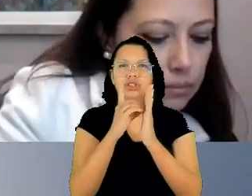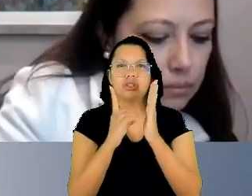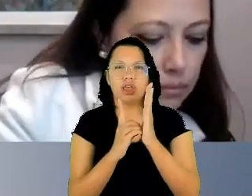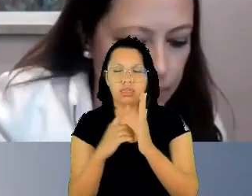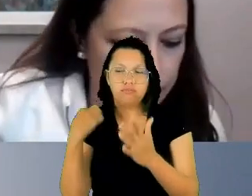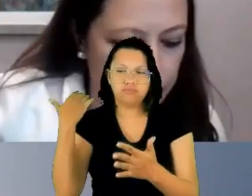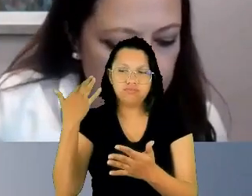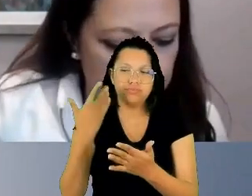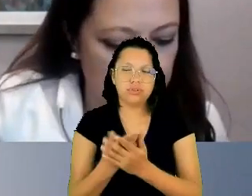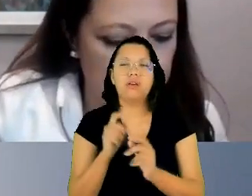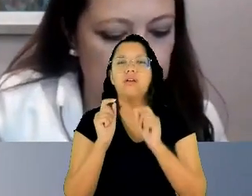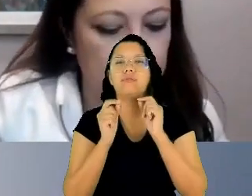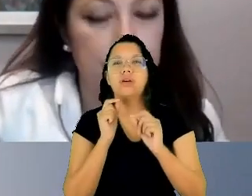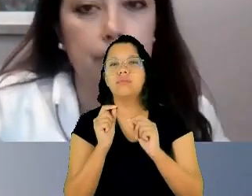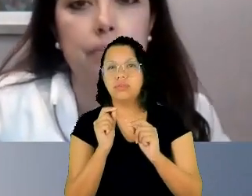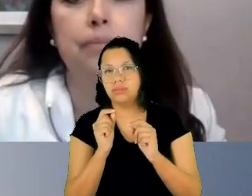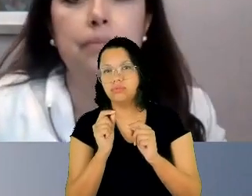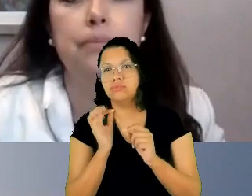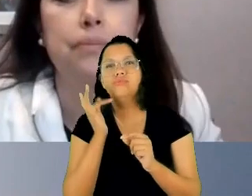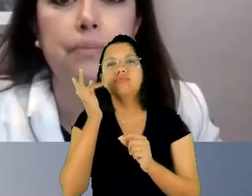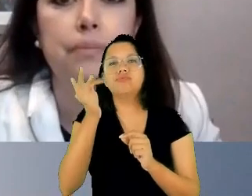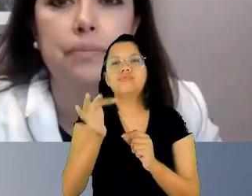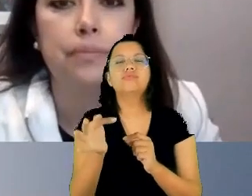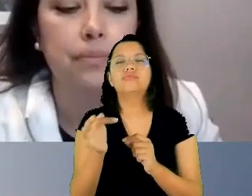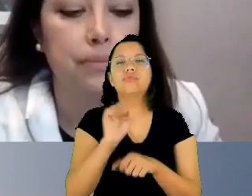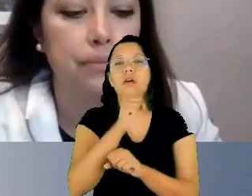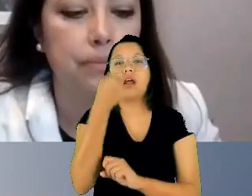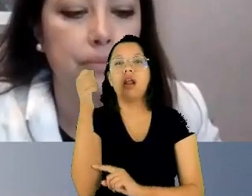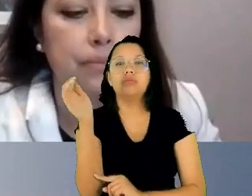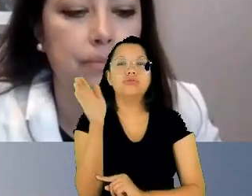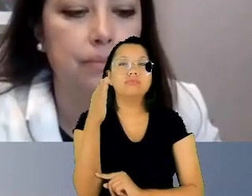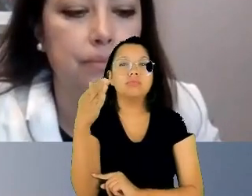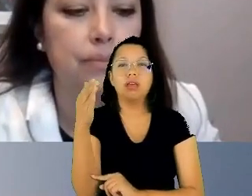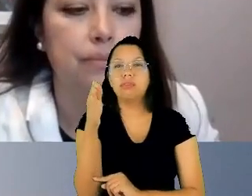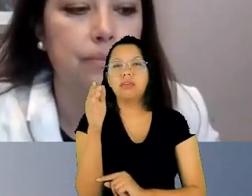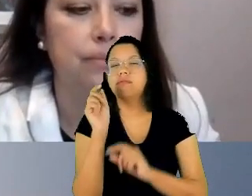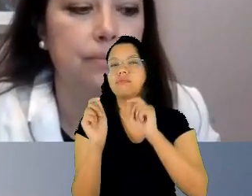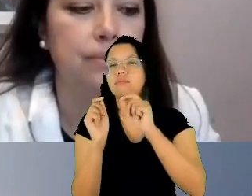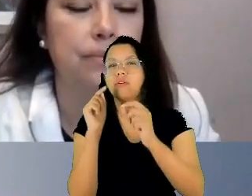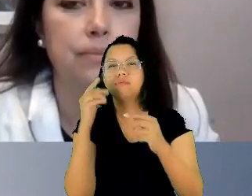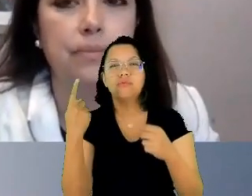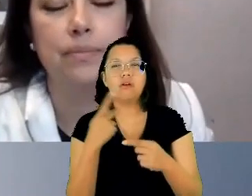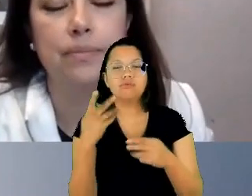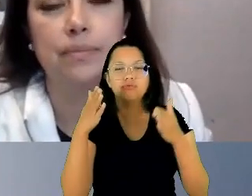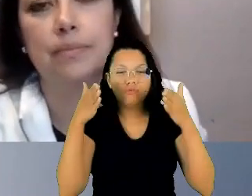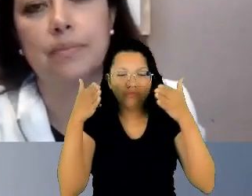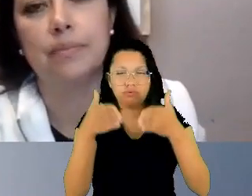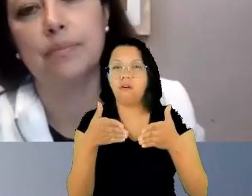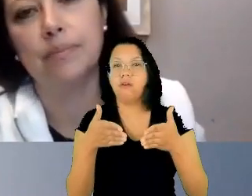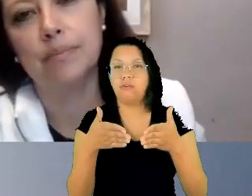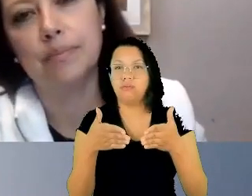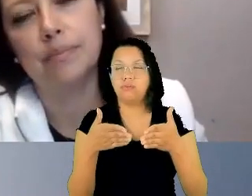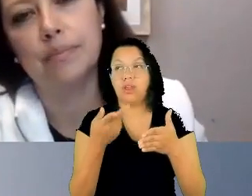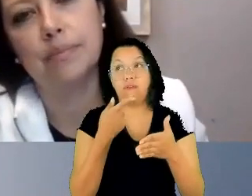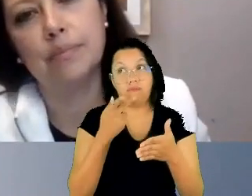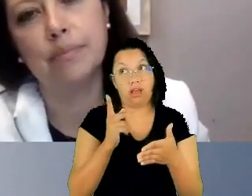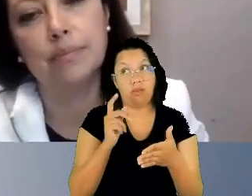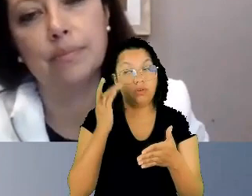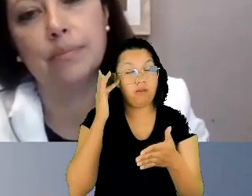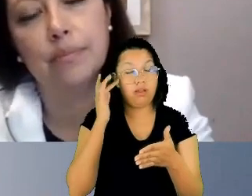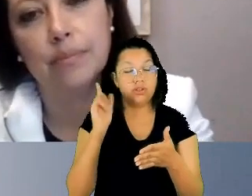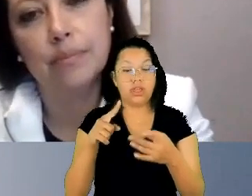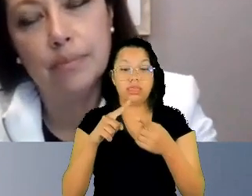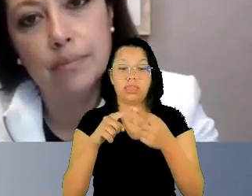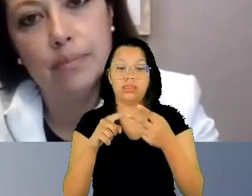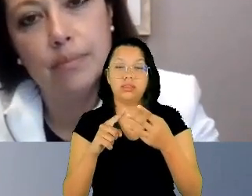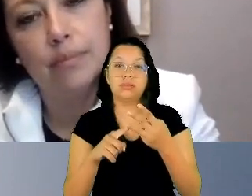grandes bandeiras? Eu diria que o nosso foco está em três questões centrais. O combate à discriminação contra